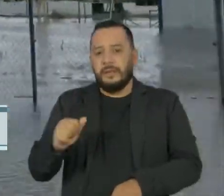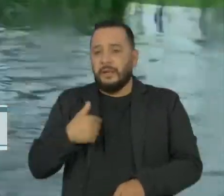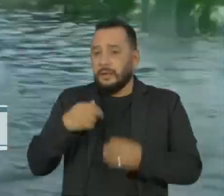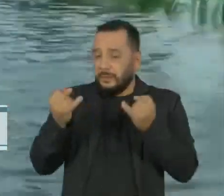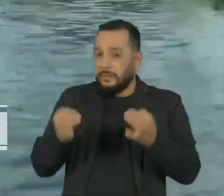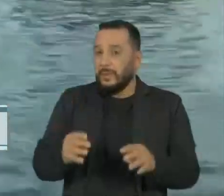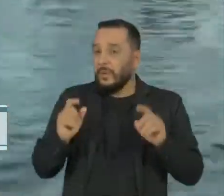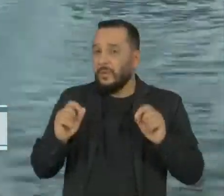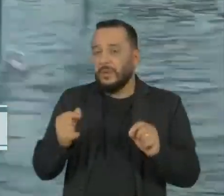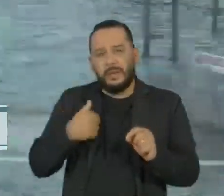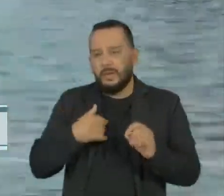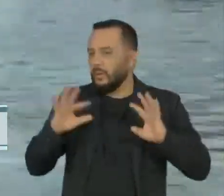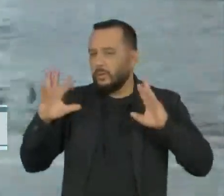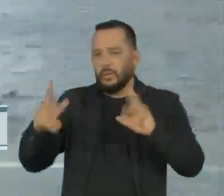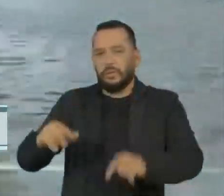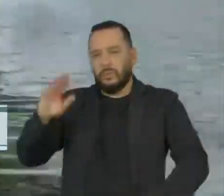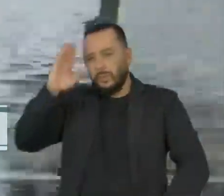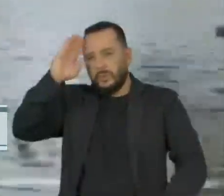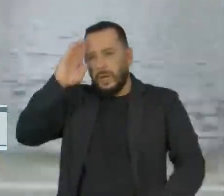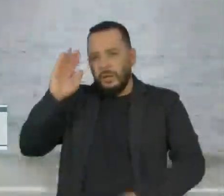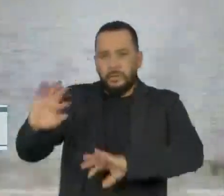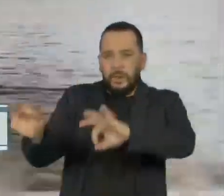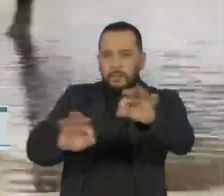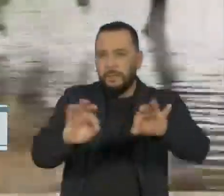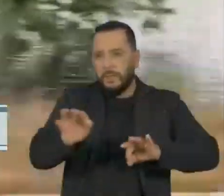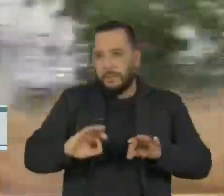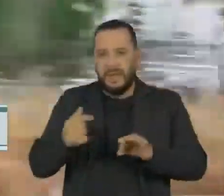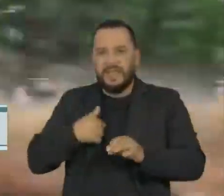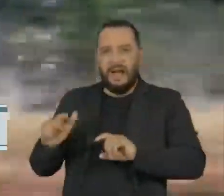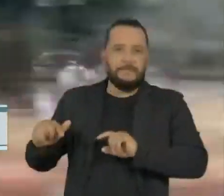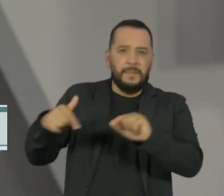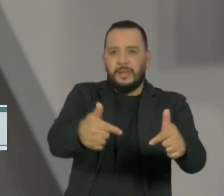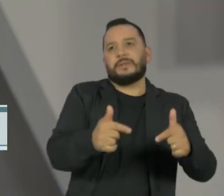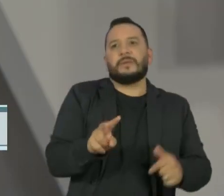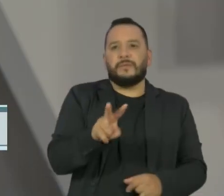do Estado foi ativada pela primeira vez desde 2012.